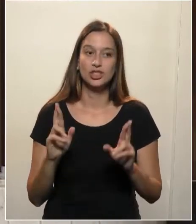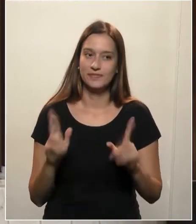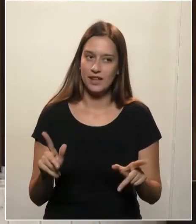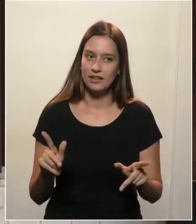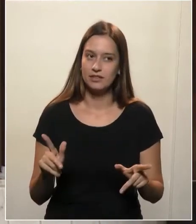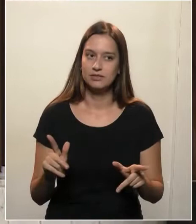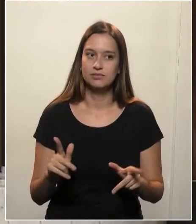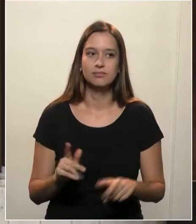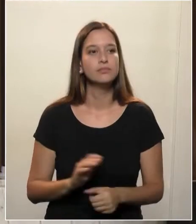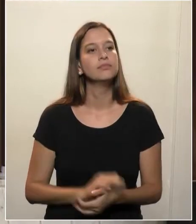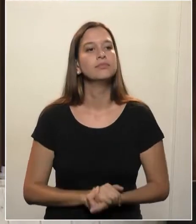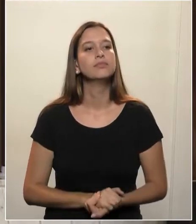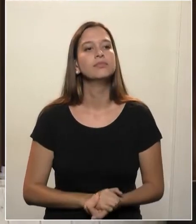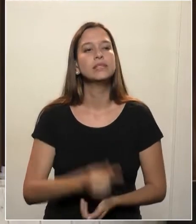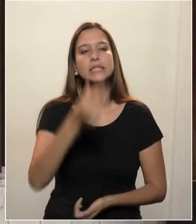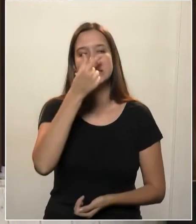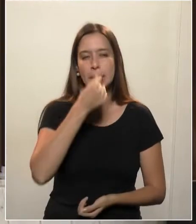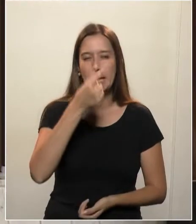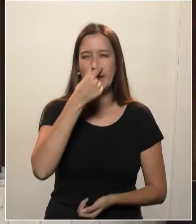Tamiflu.